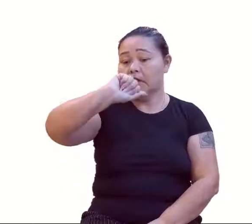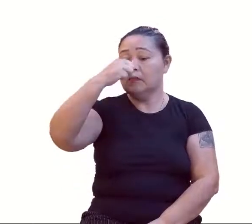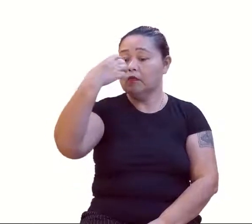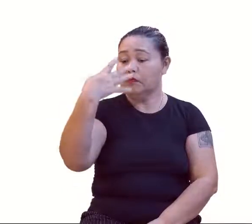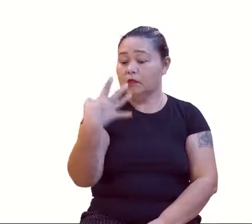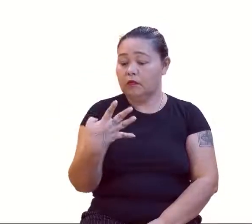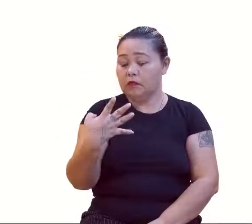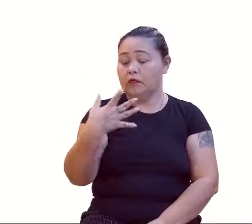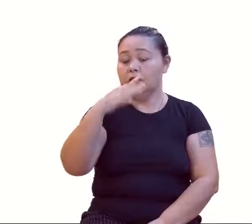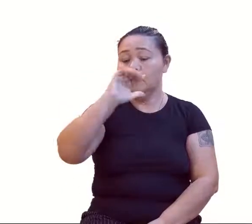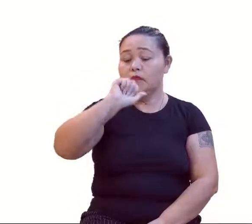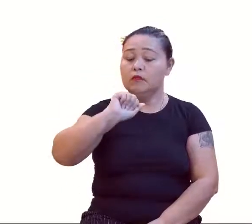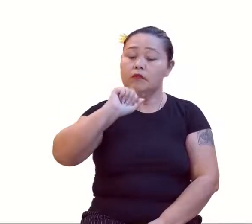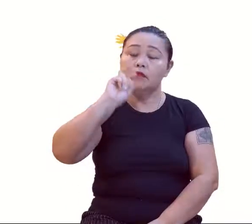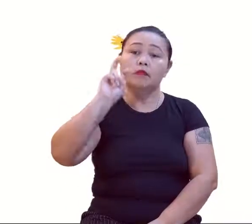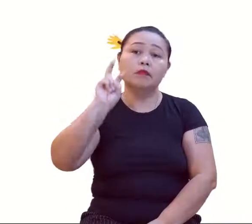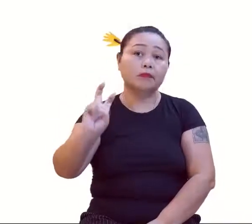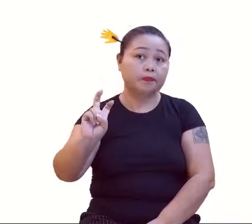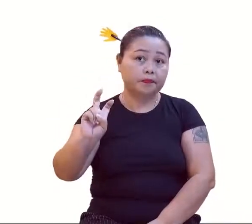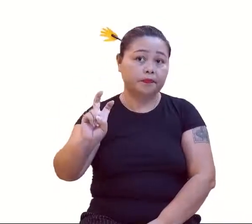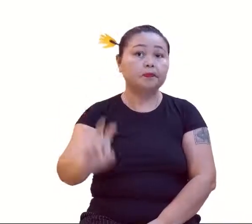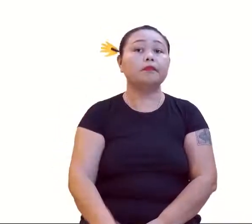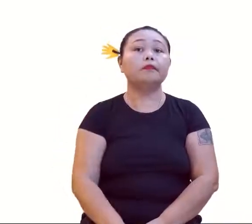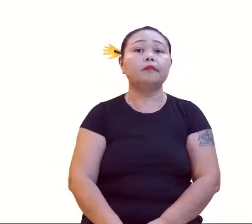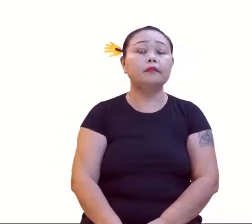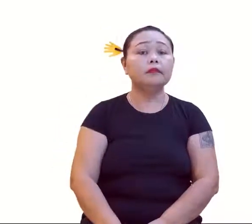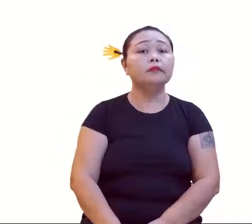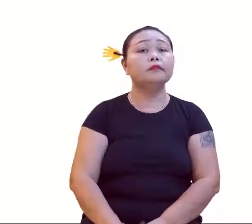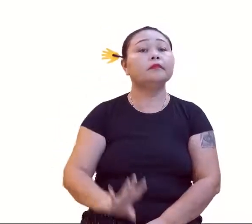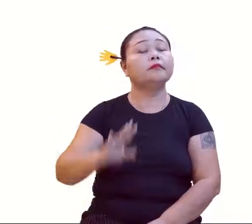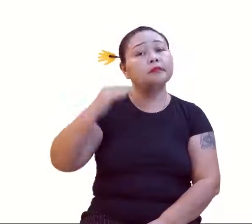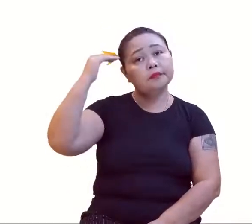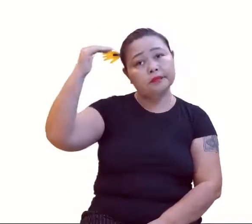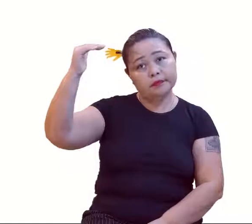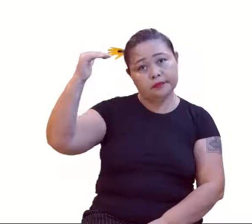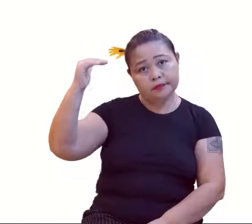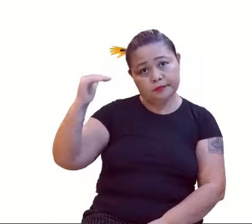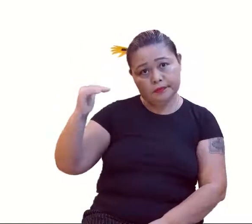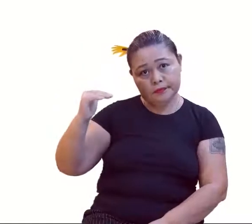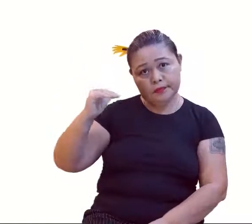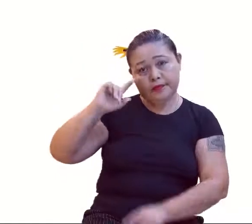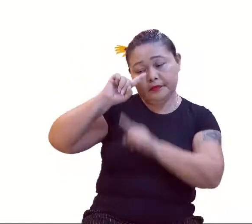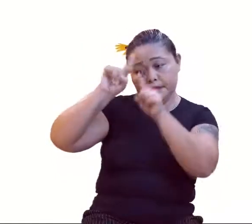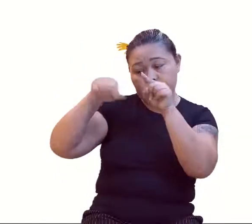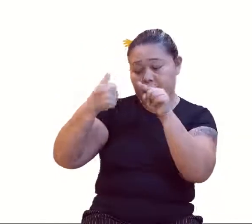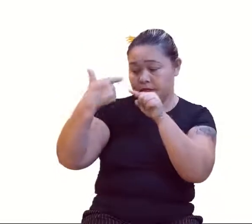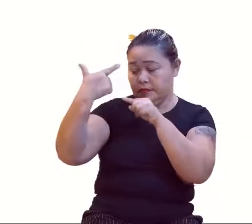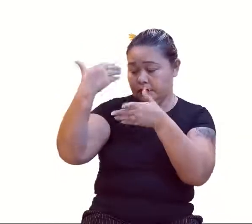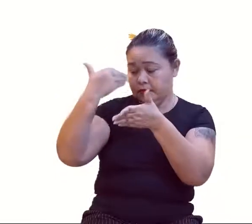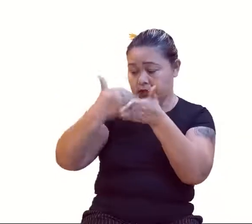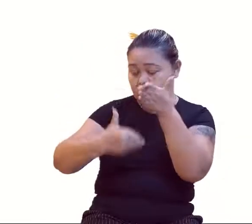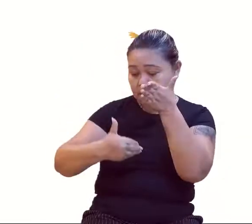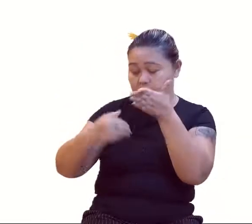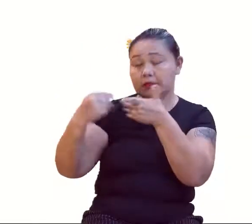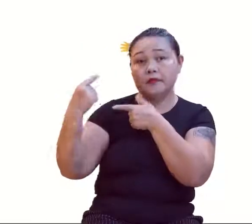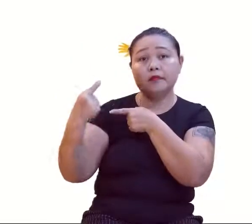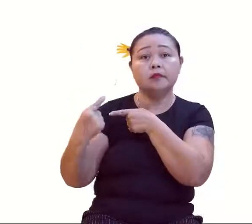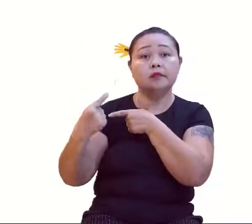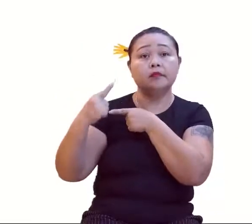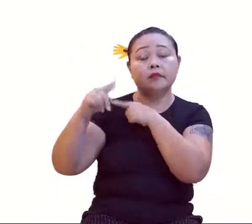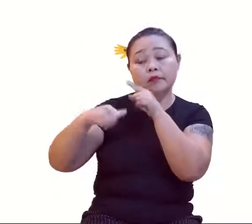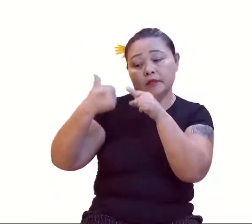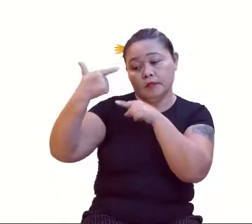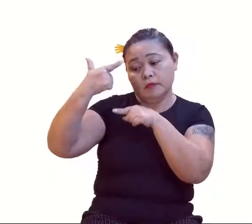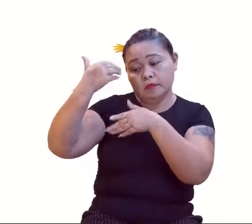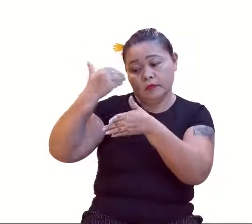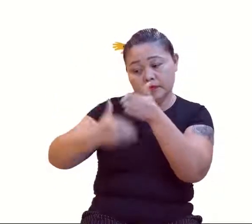o A4 e o A5. A nossa sequência é um elemento ao quadrado menos ele. Um elemento